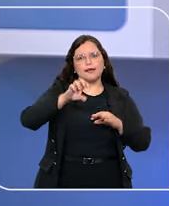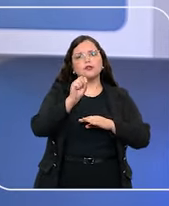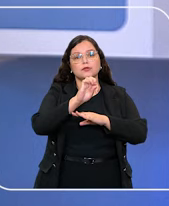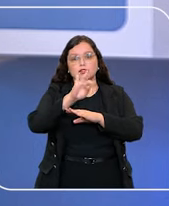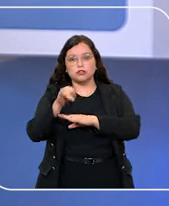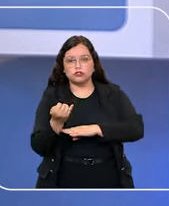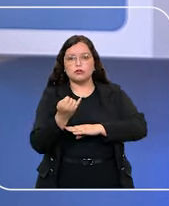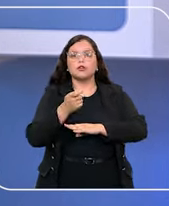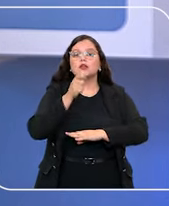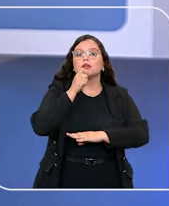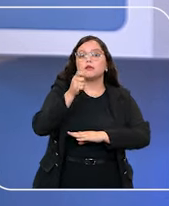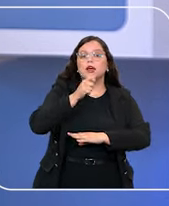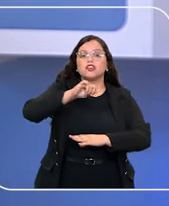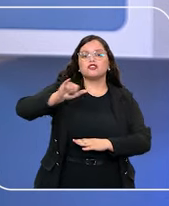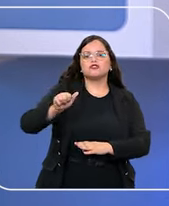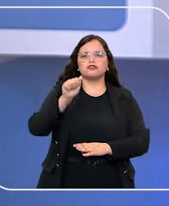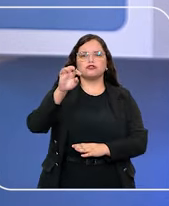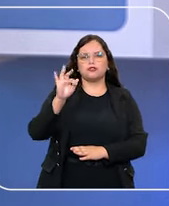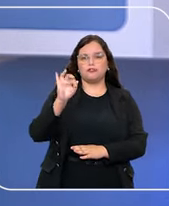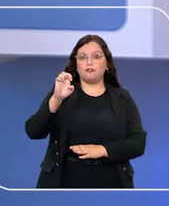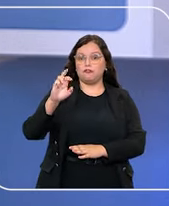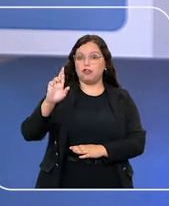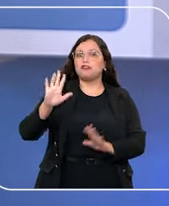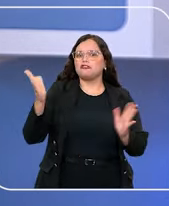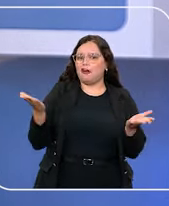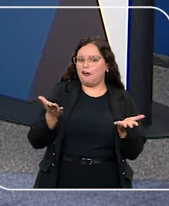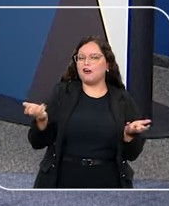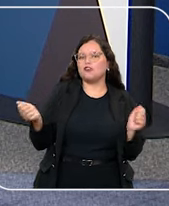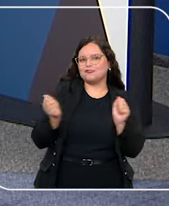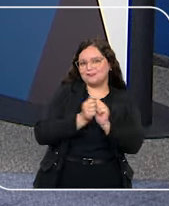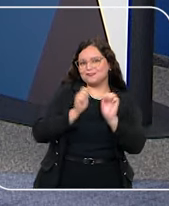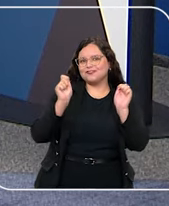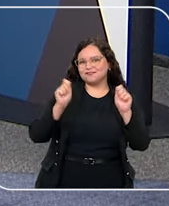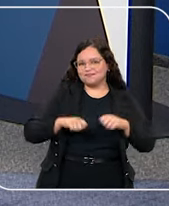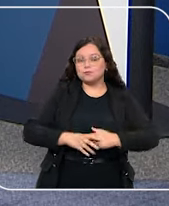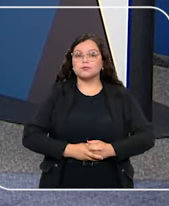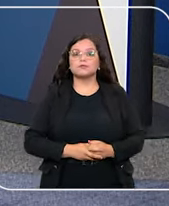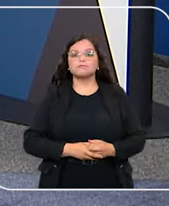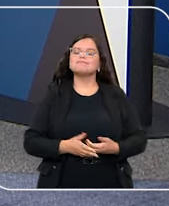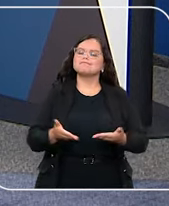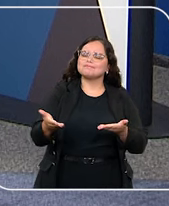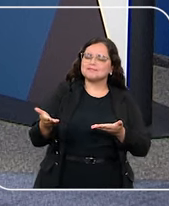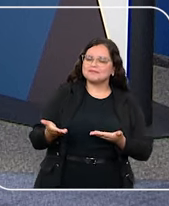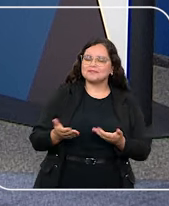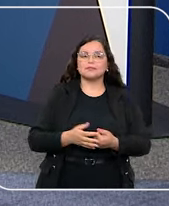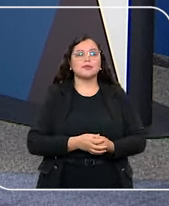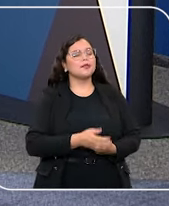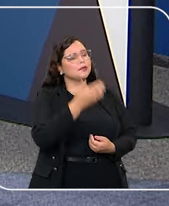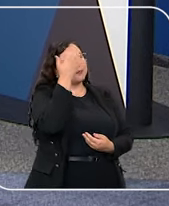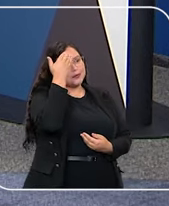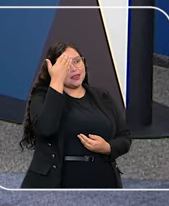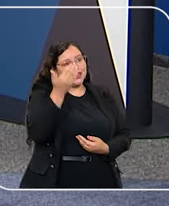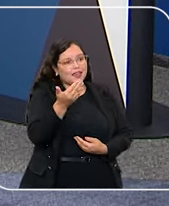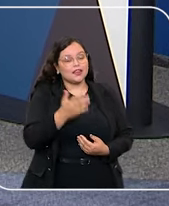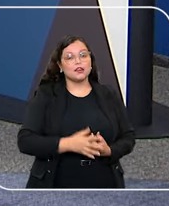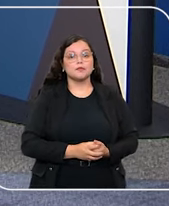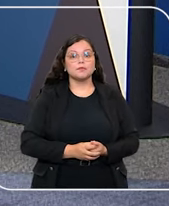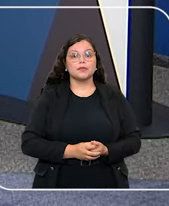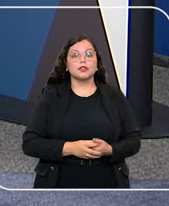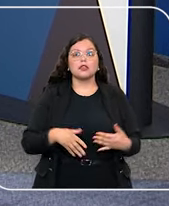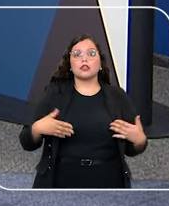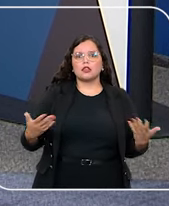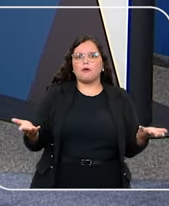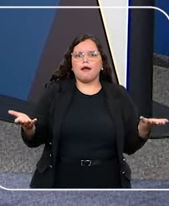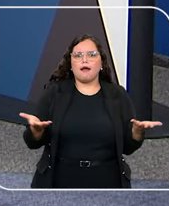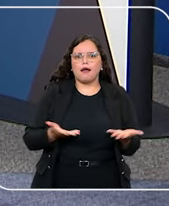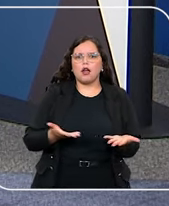STJ com o repórter Jaffer Araújo, que já está comigo aqui no estúdio. Seja bem-vindo, Jaffer. Muito obrigado, Samanta. Vamos